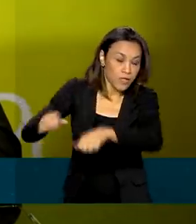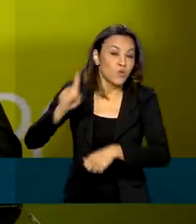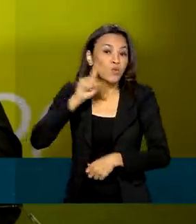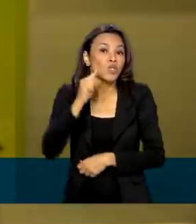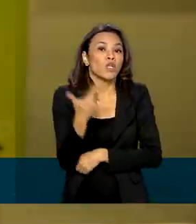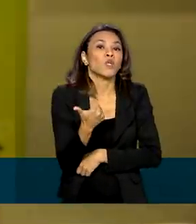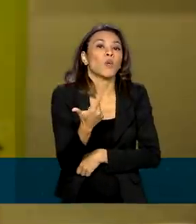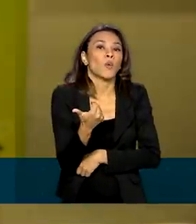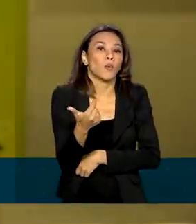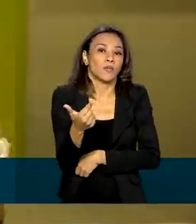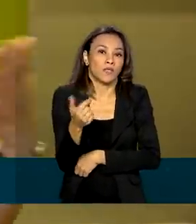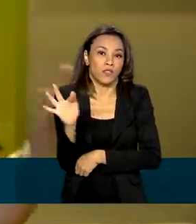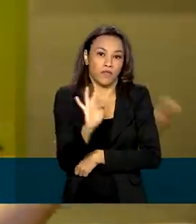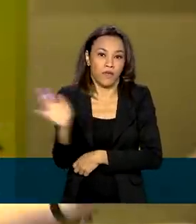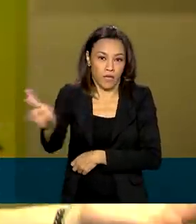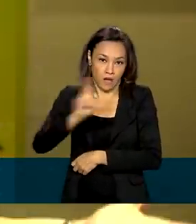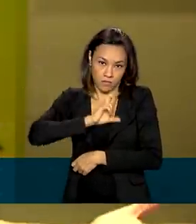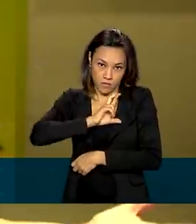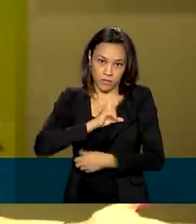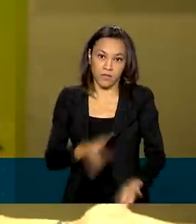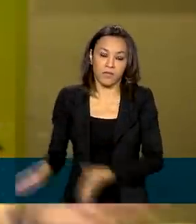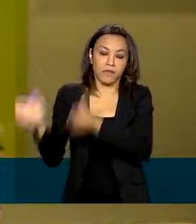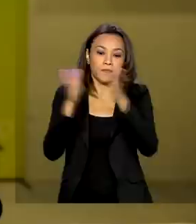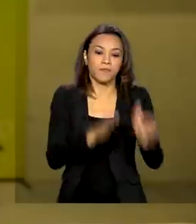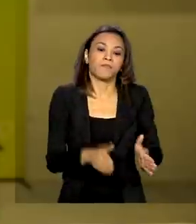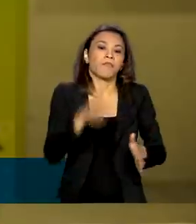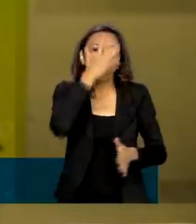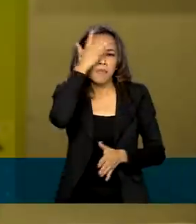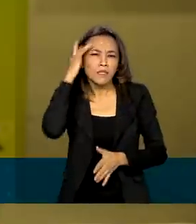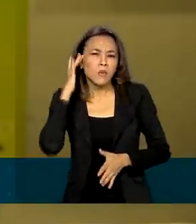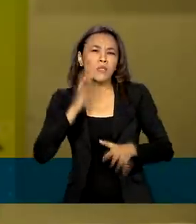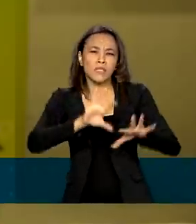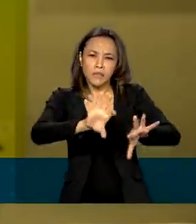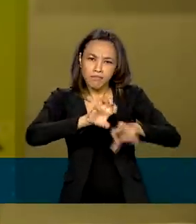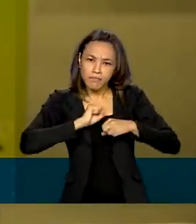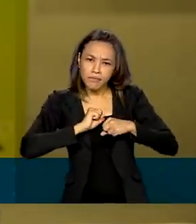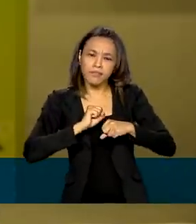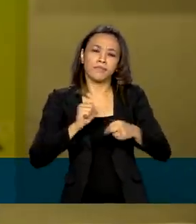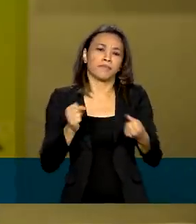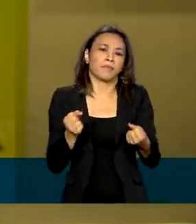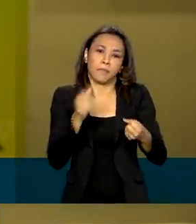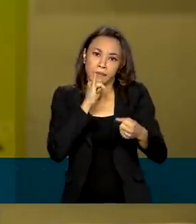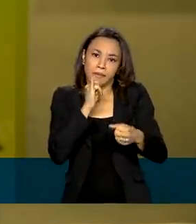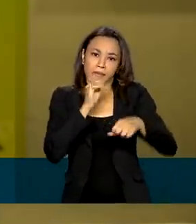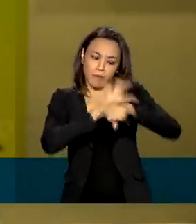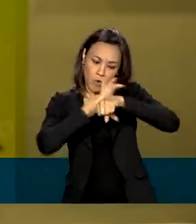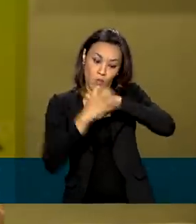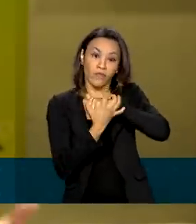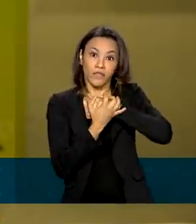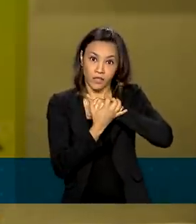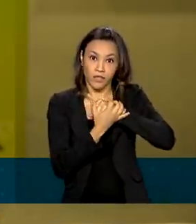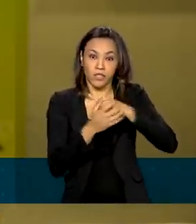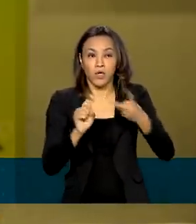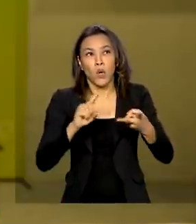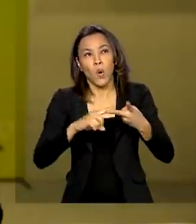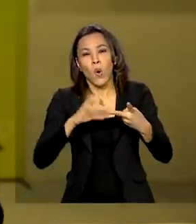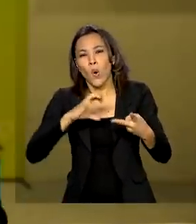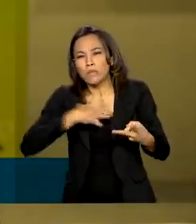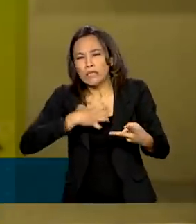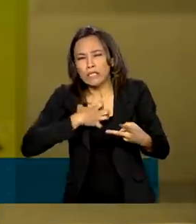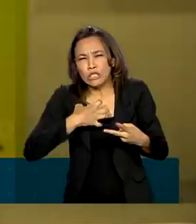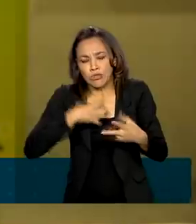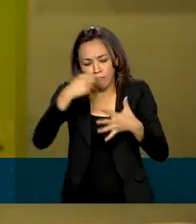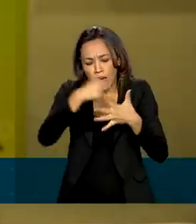12 de fevereiro. Os candidatos que foram diagnosticados com alguma doença infecciosa, como a covid-19, ou sentindo-se tomas,